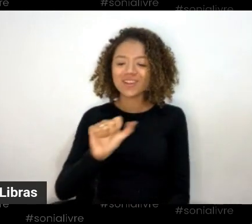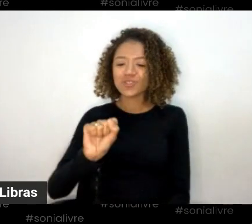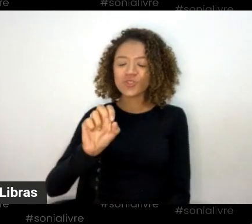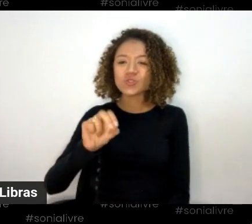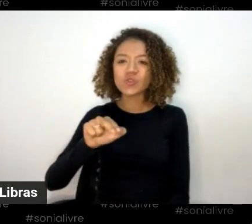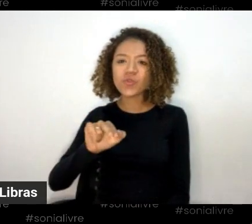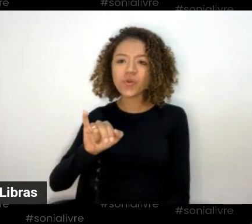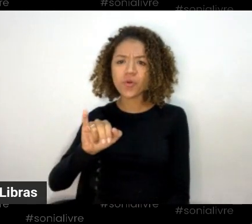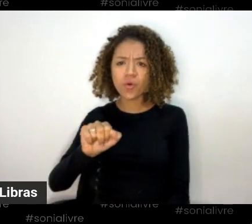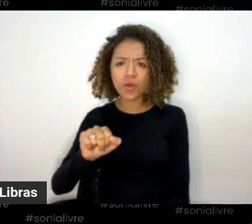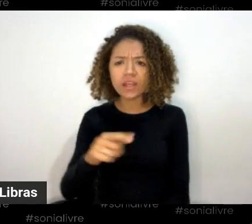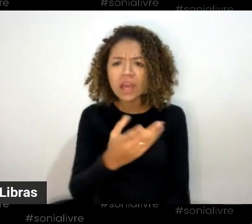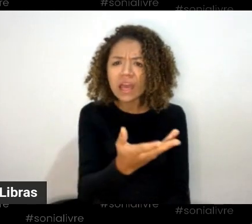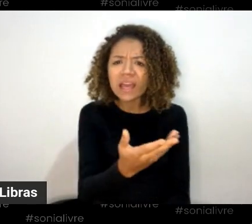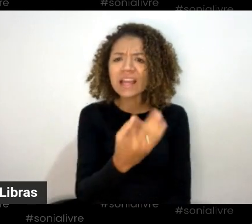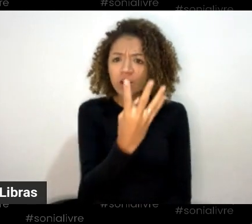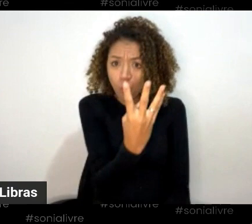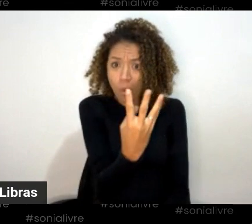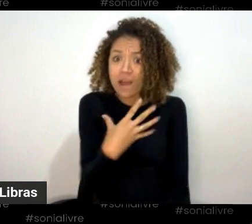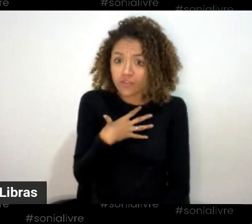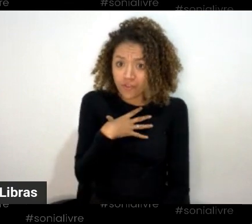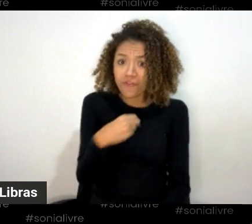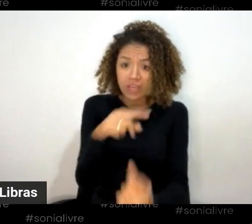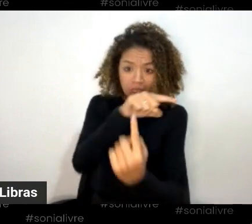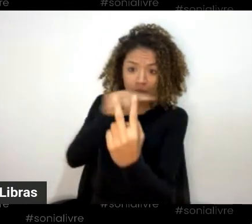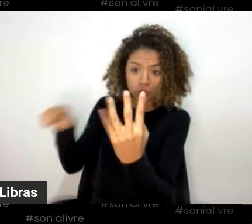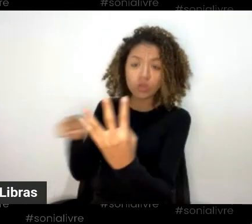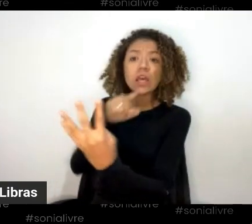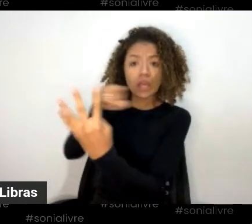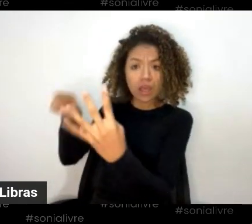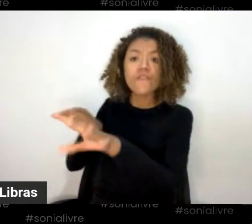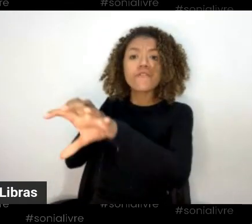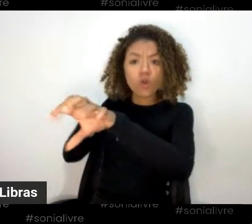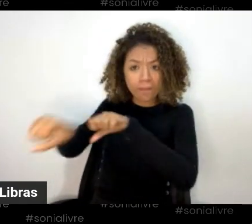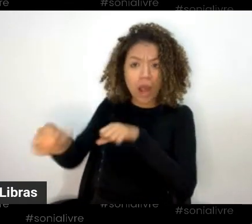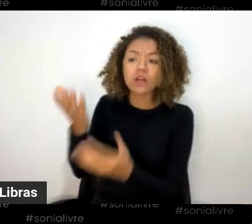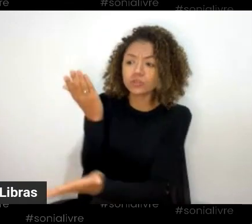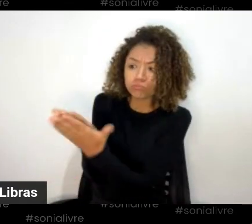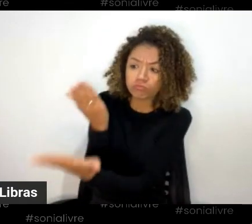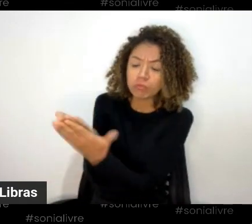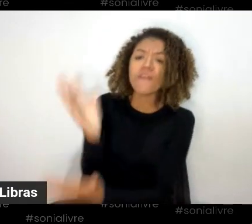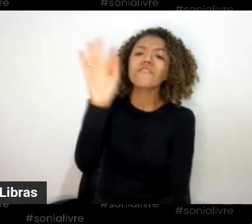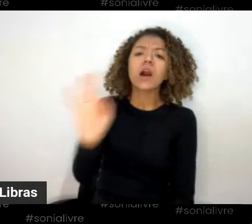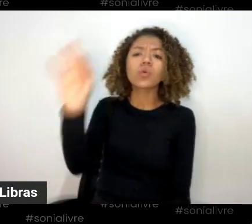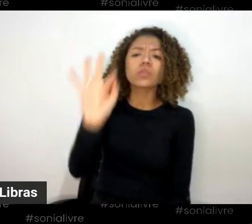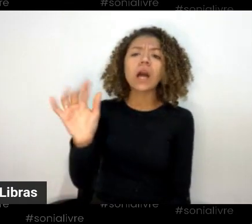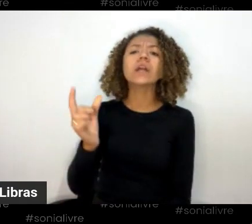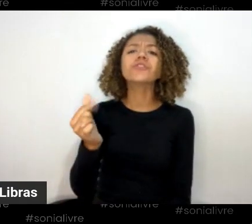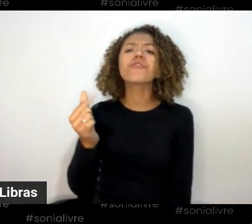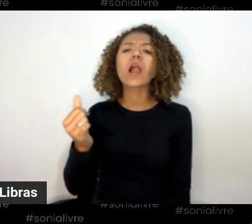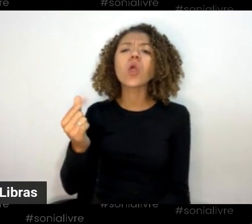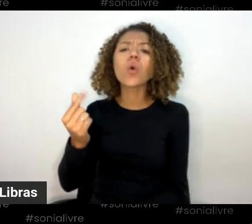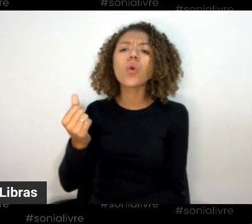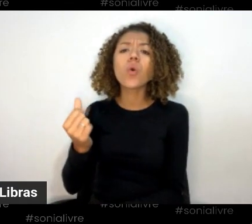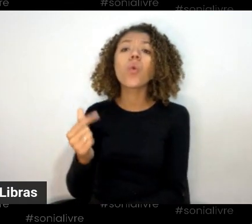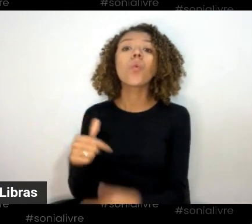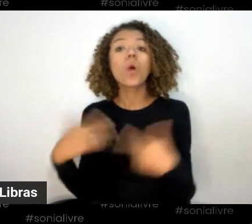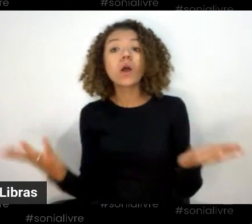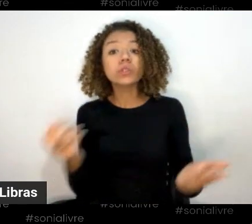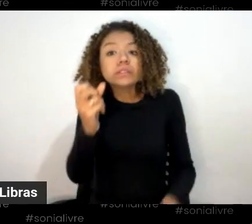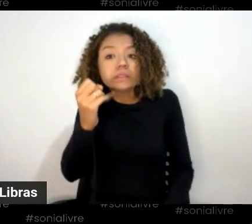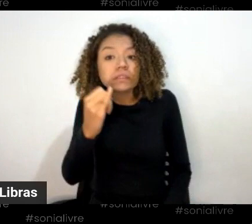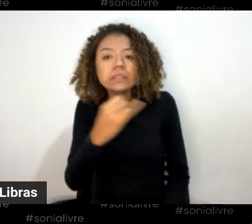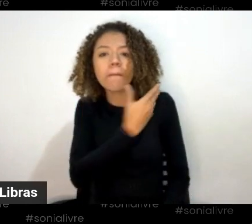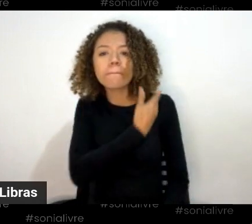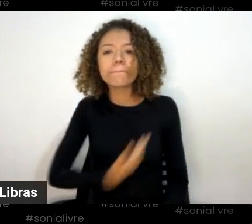tiveram quatro filhos, os quatro filhos são formados, os quatro filhos, quanto custou uma faculdade dessa? Ou se foi uma faculdade pública, né? Porque talvez tenham